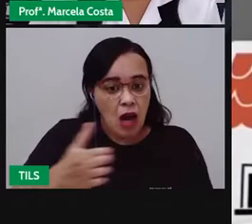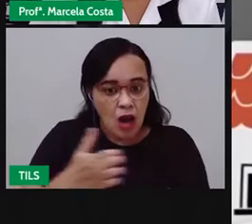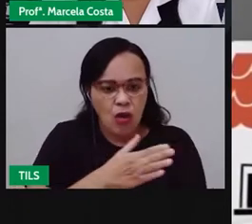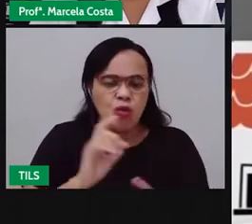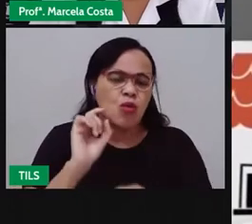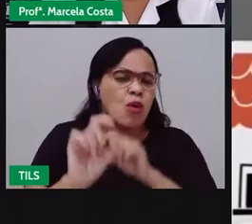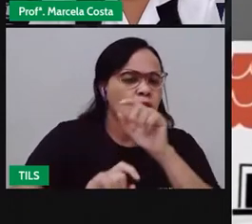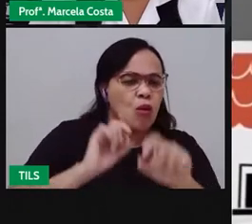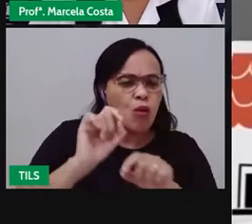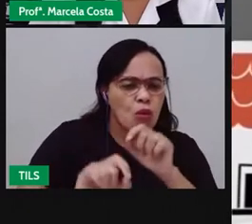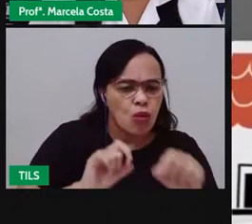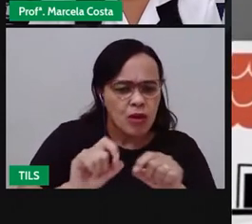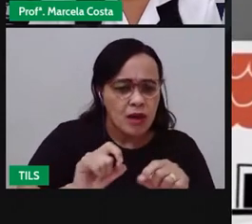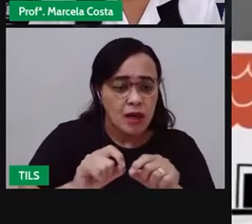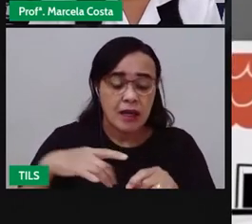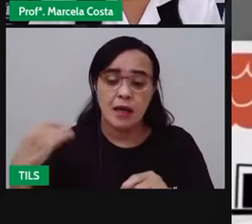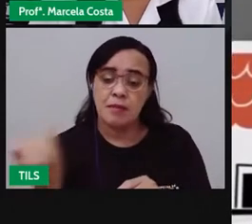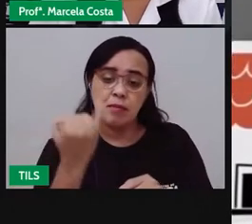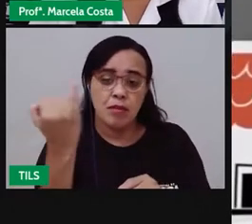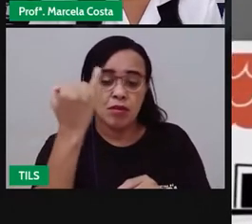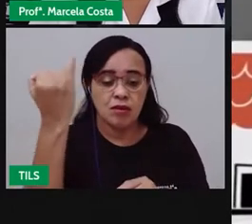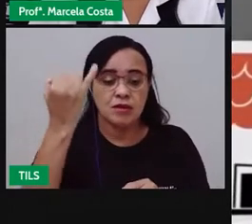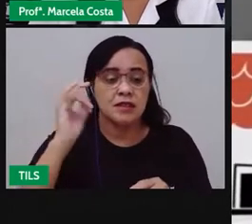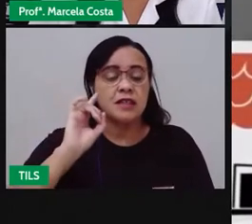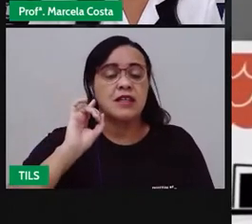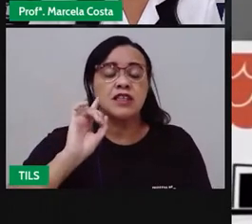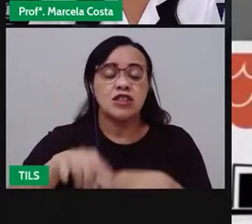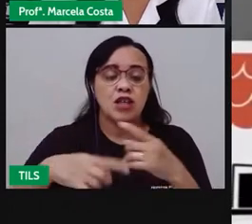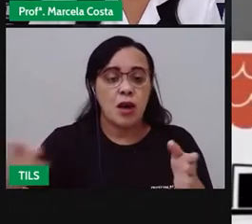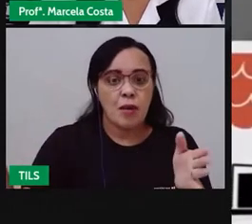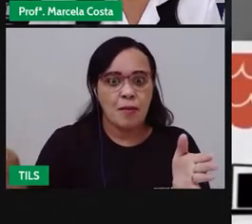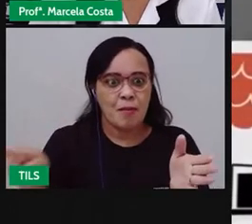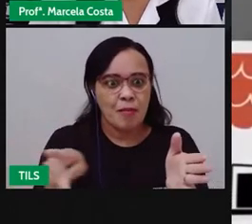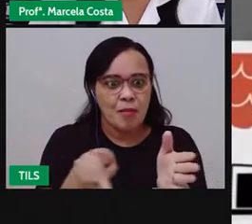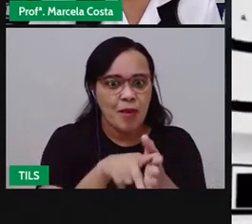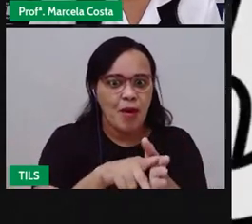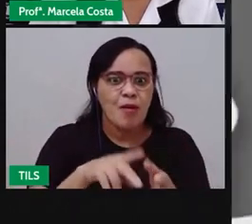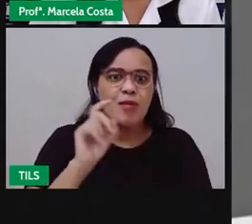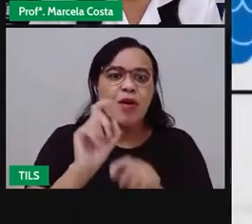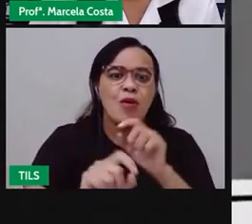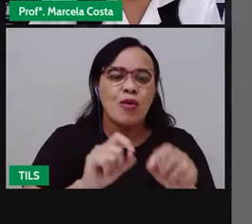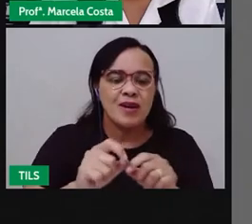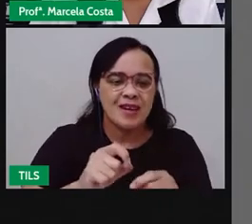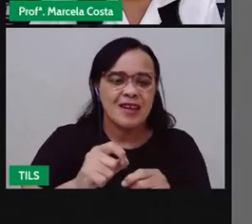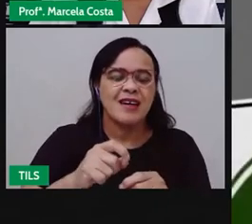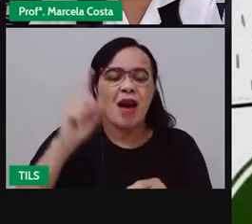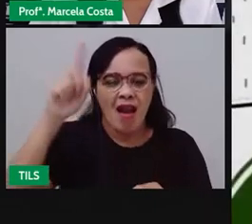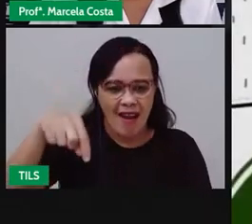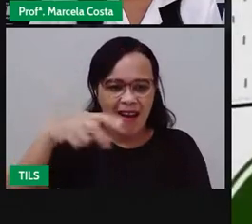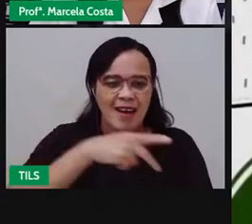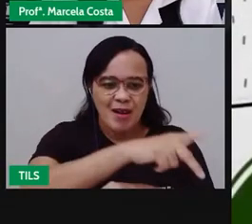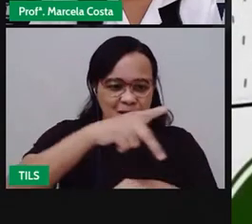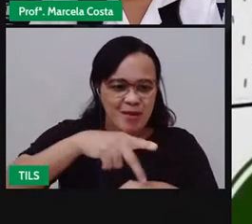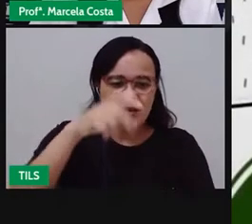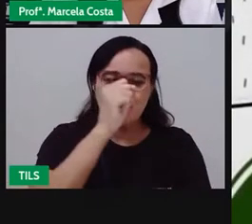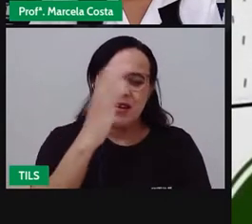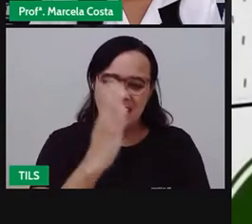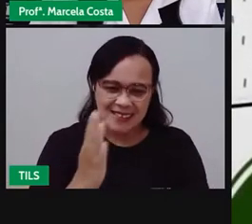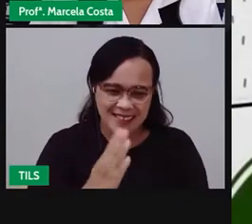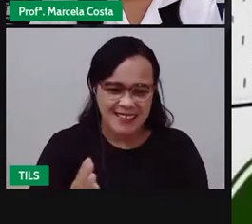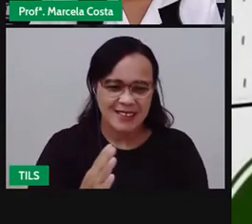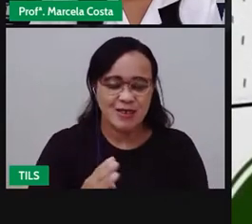importantes, foram reconhecidas como bens do patrimônio imaterial brasileiro. Um dos bens